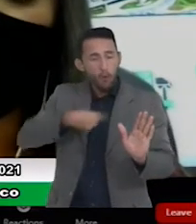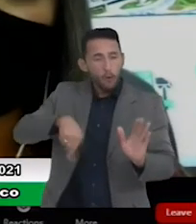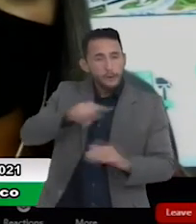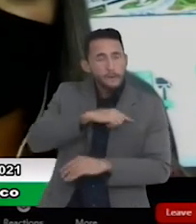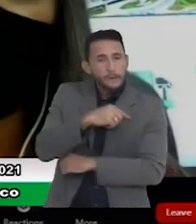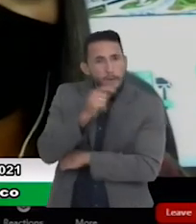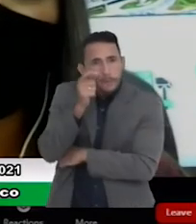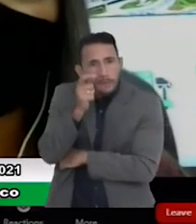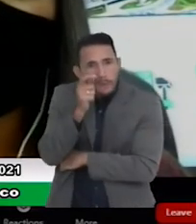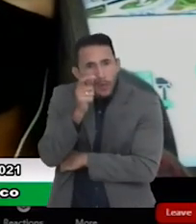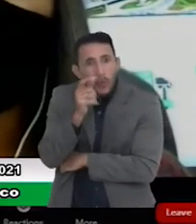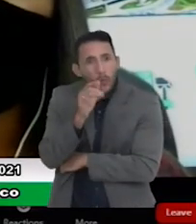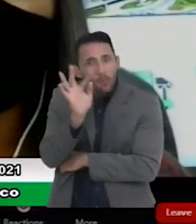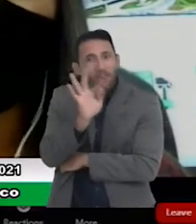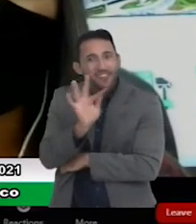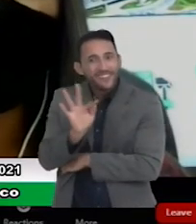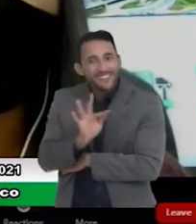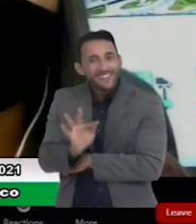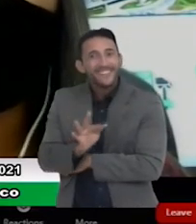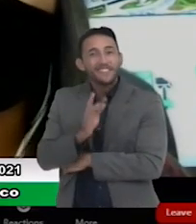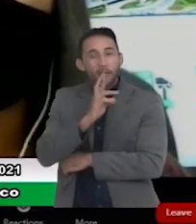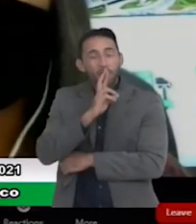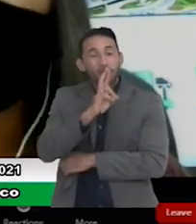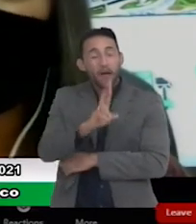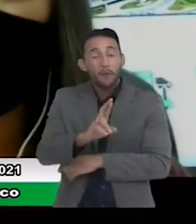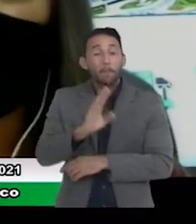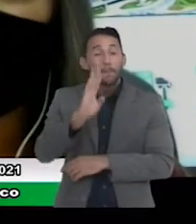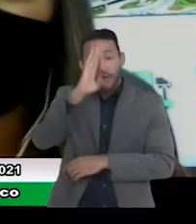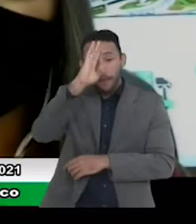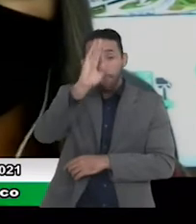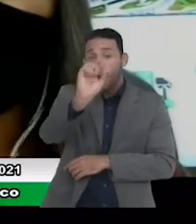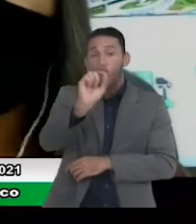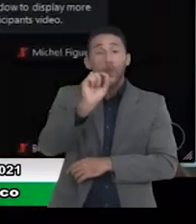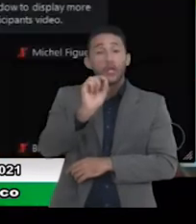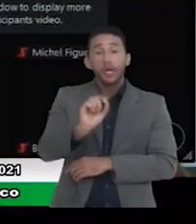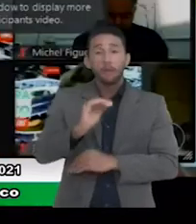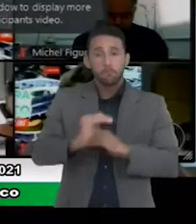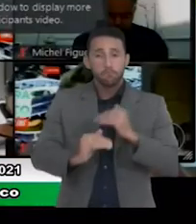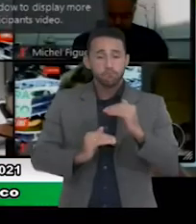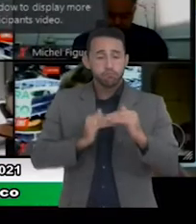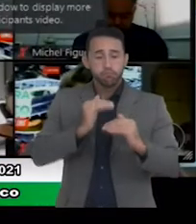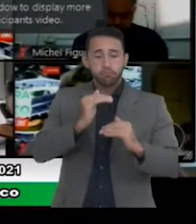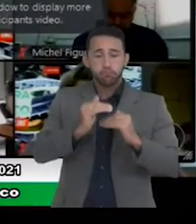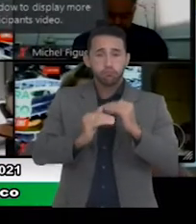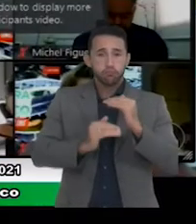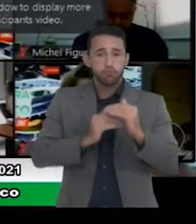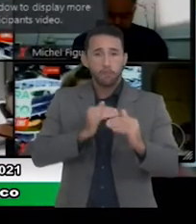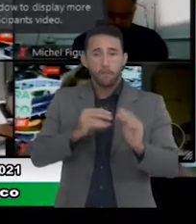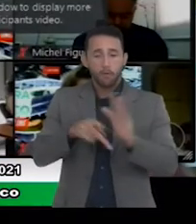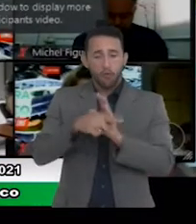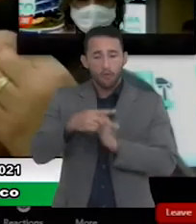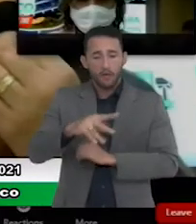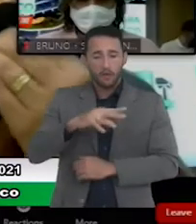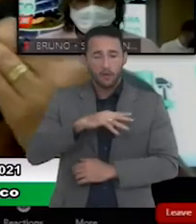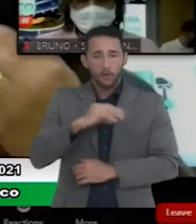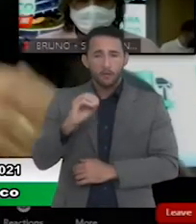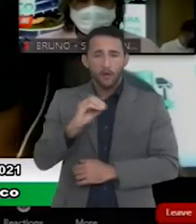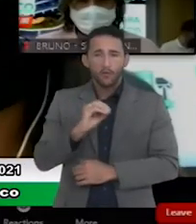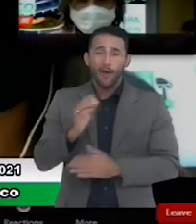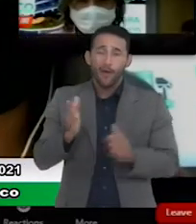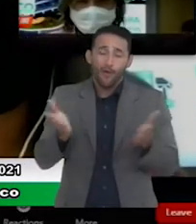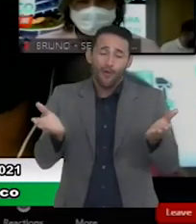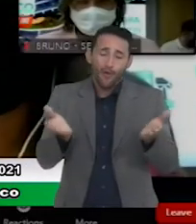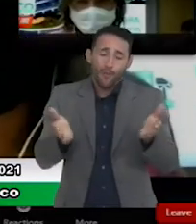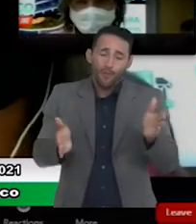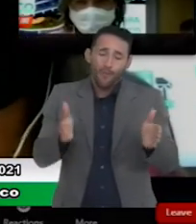bastante feliz com os resultados e principalmente com o crescimento financeiro da nossa cidade nós tivemos um momento bastante